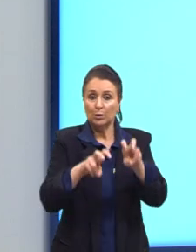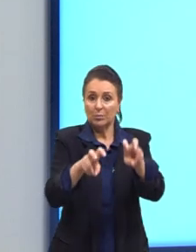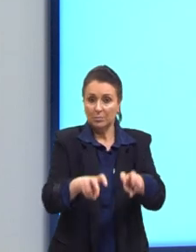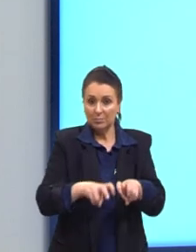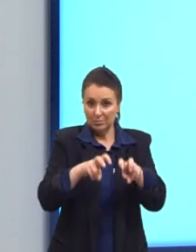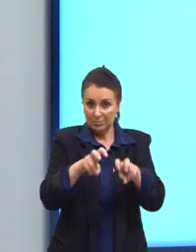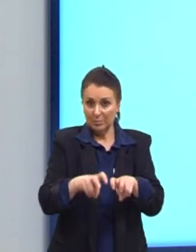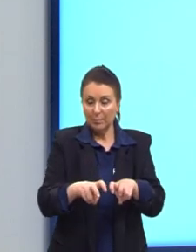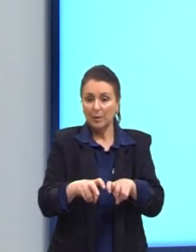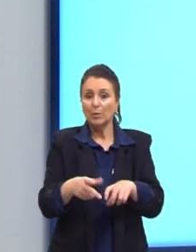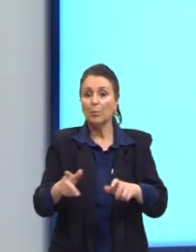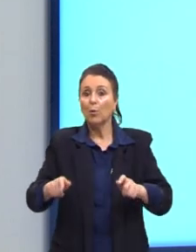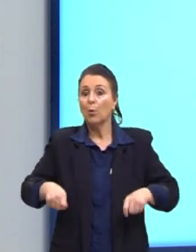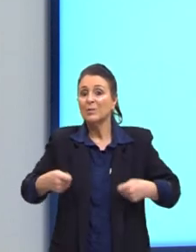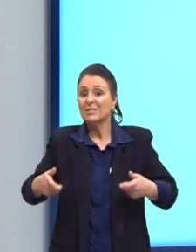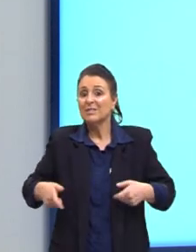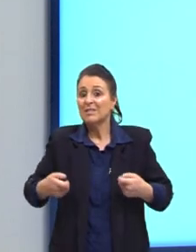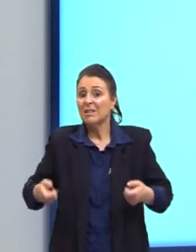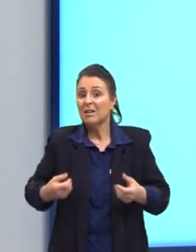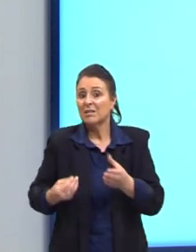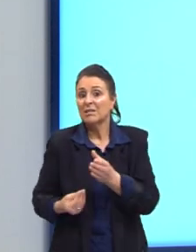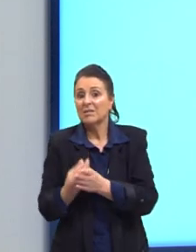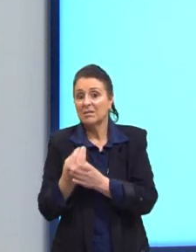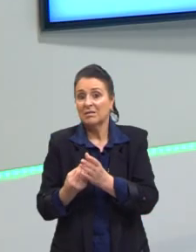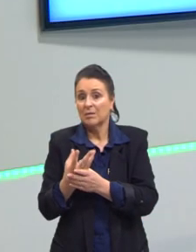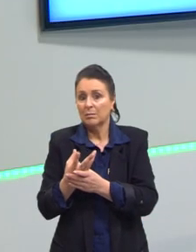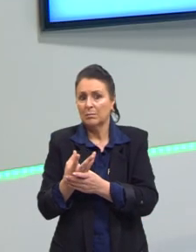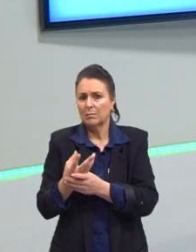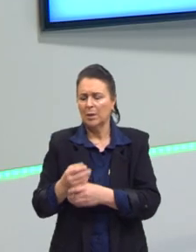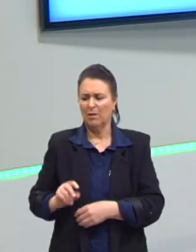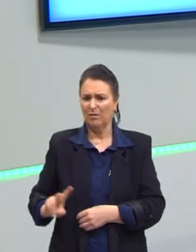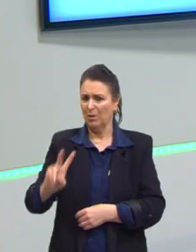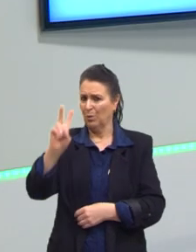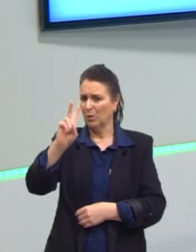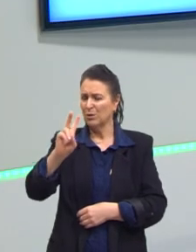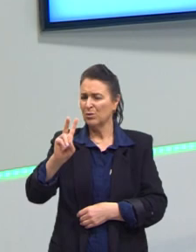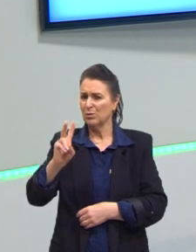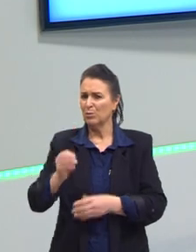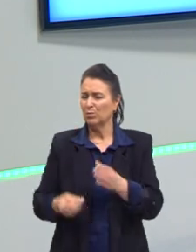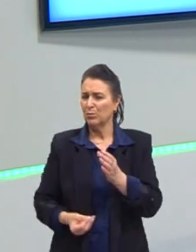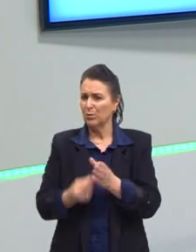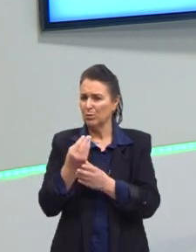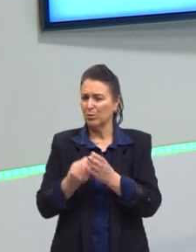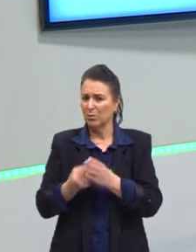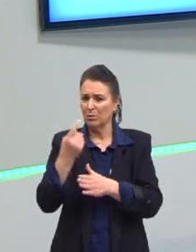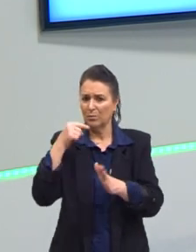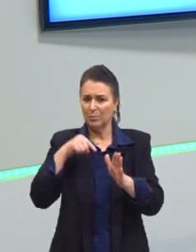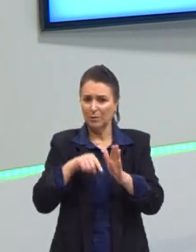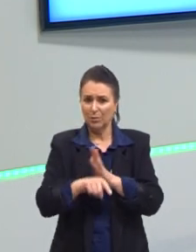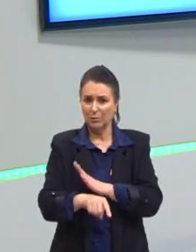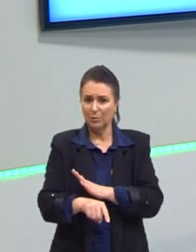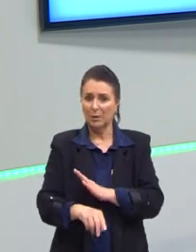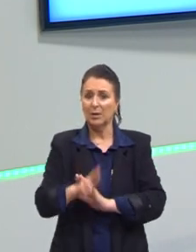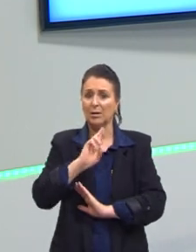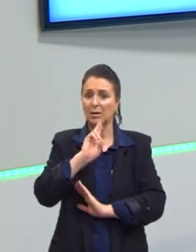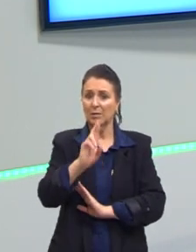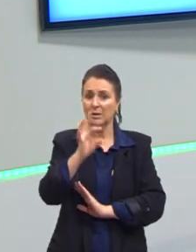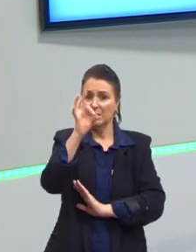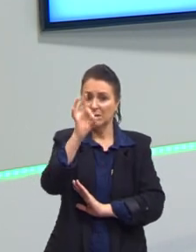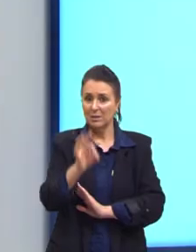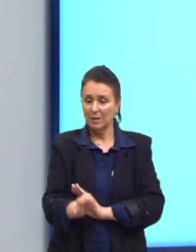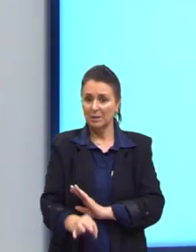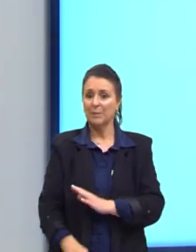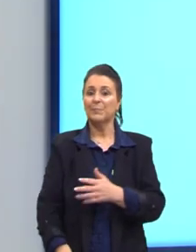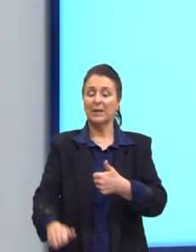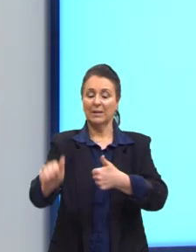custos de produção. Será que é sobre valor de produção a nossa questão? A nossa resposta adequada aqui vai ser